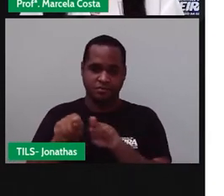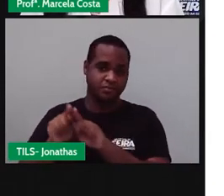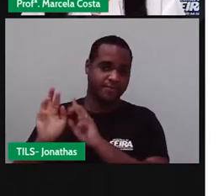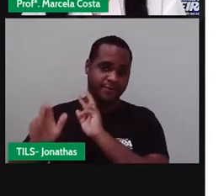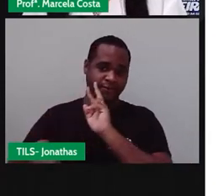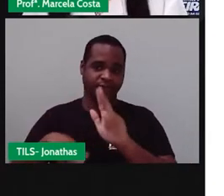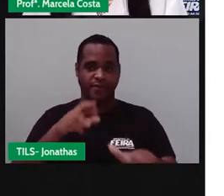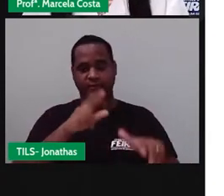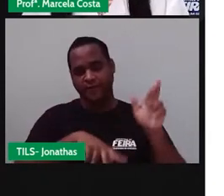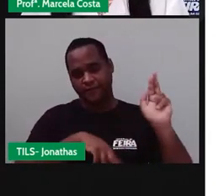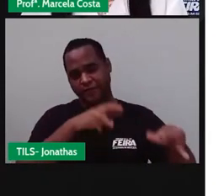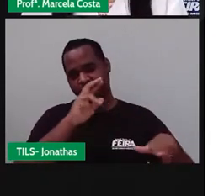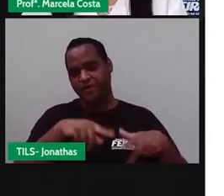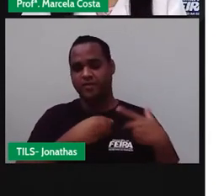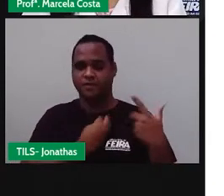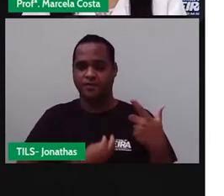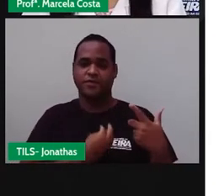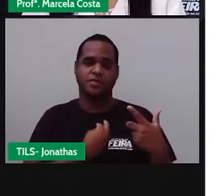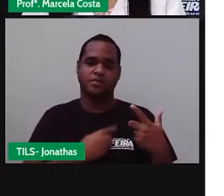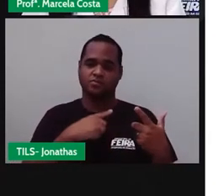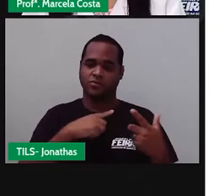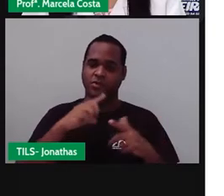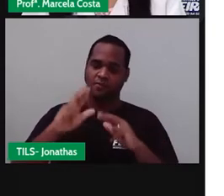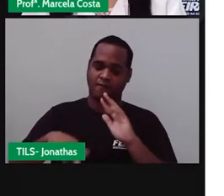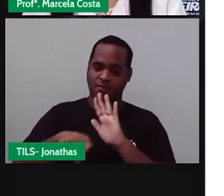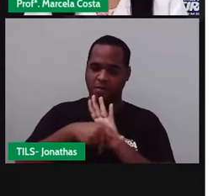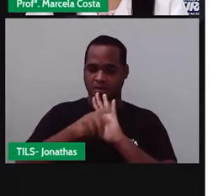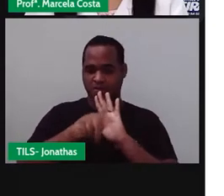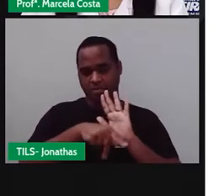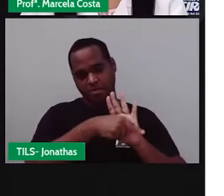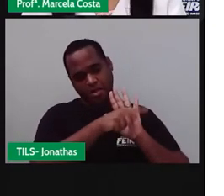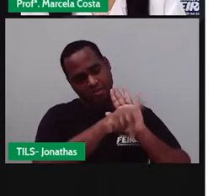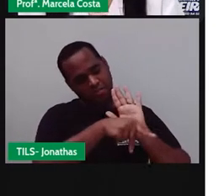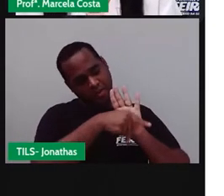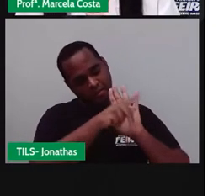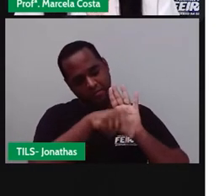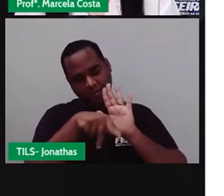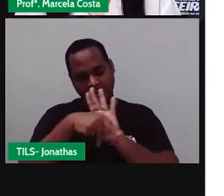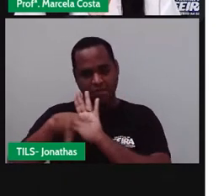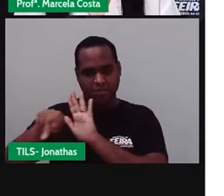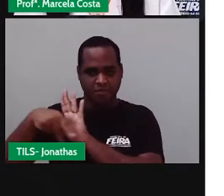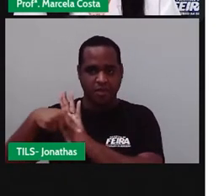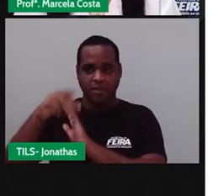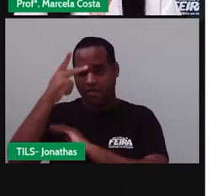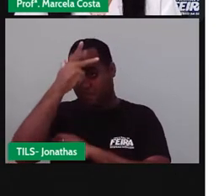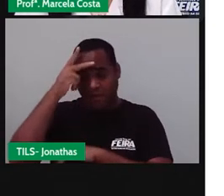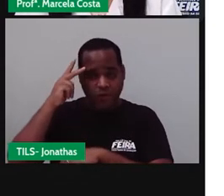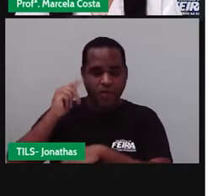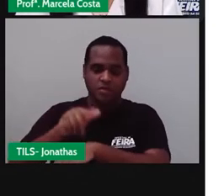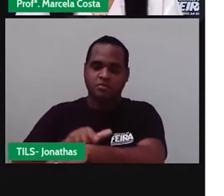diferentes, como todos são diferentes, características próprias. A gente vê aqui pessoas com a pele